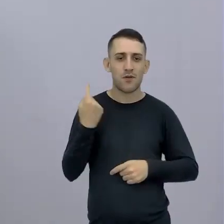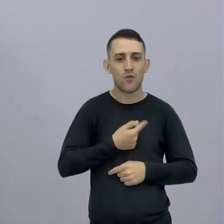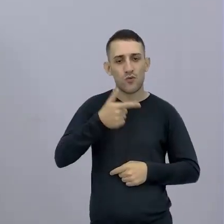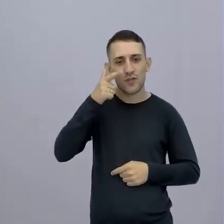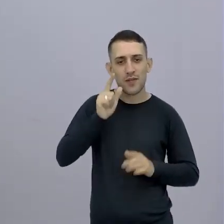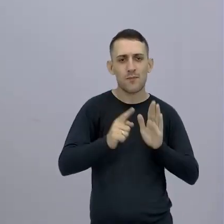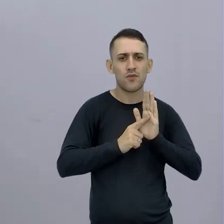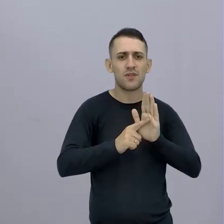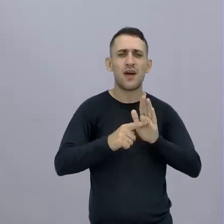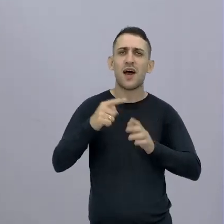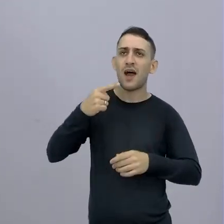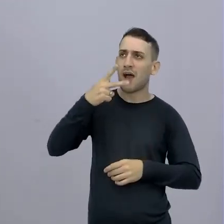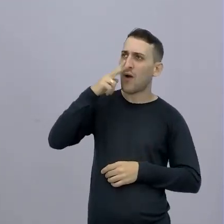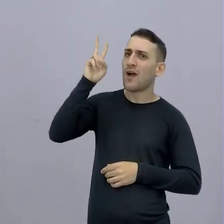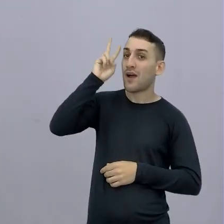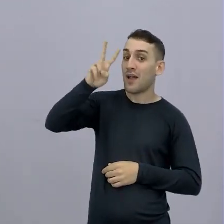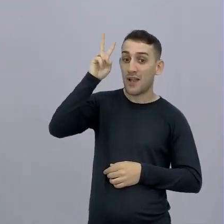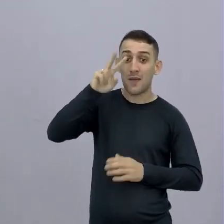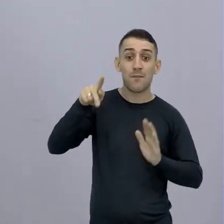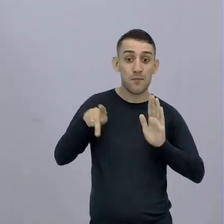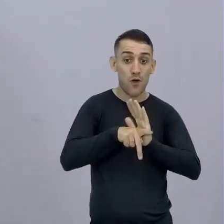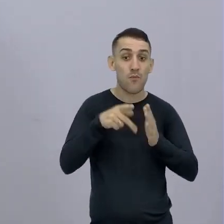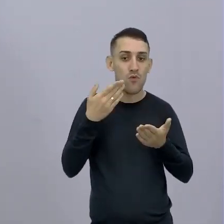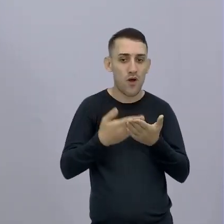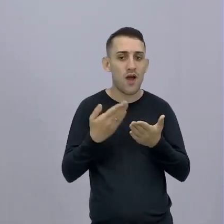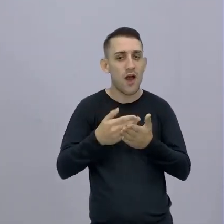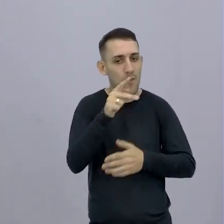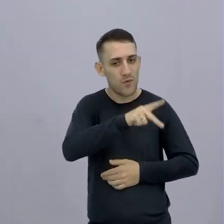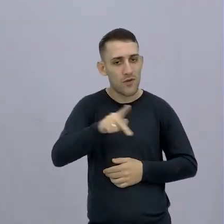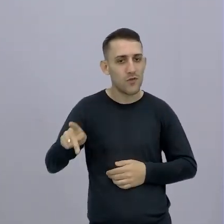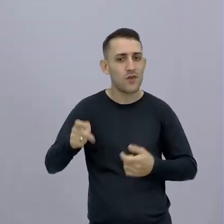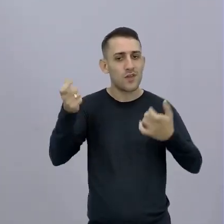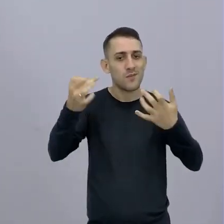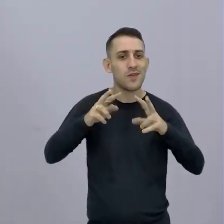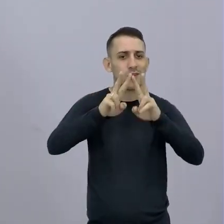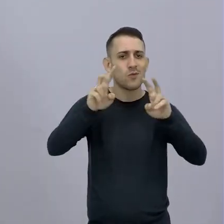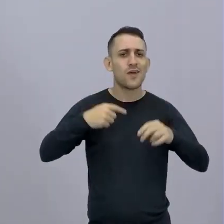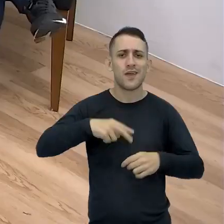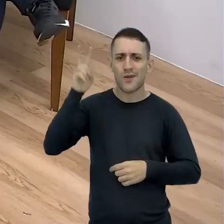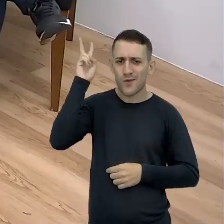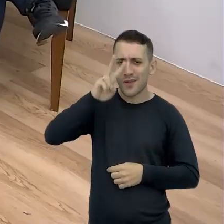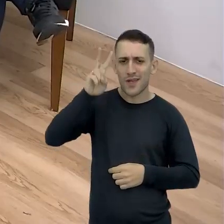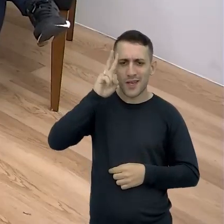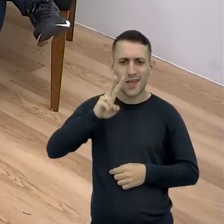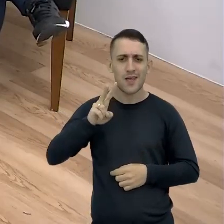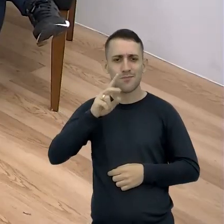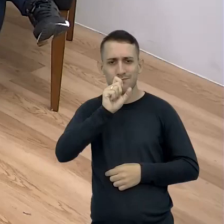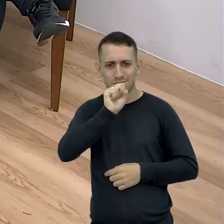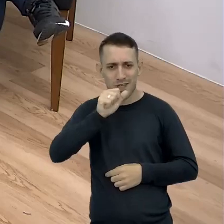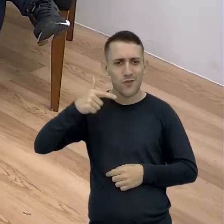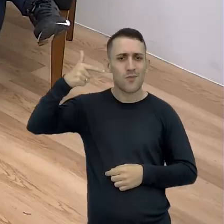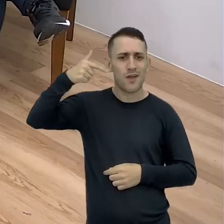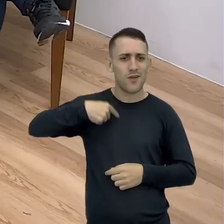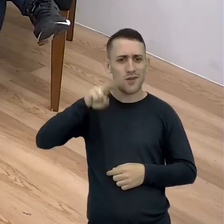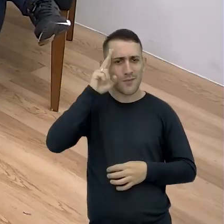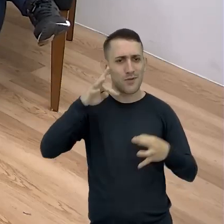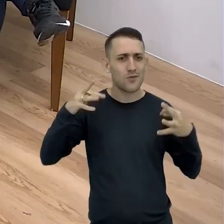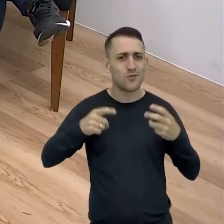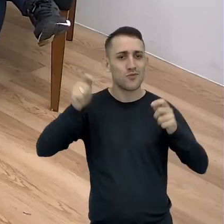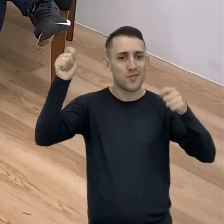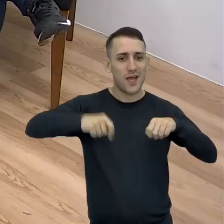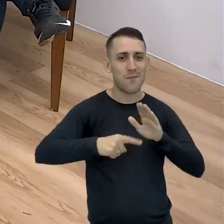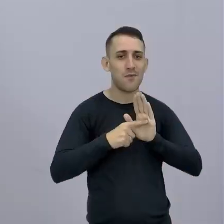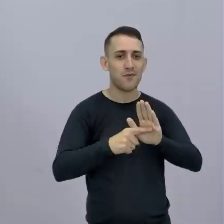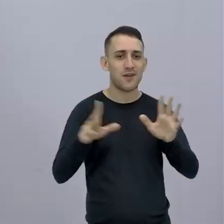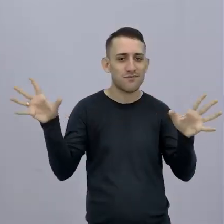remeter O aluno fala assim Ah, eu lembro dessa aula Quando o professor Eveline Falou daqui Ah, eu lembro da Sumai Então é para você remeter O mapa mental